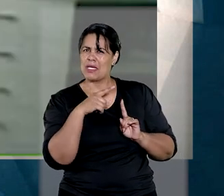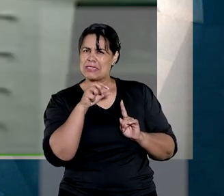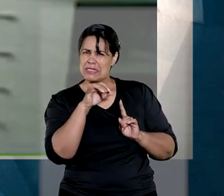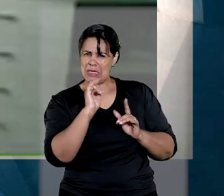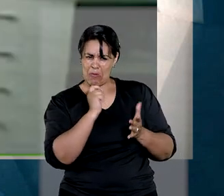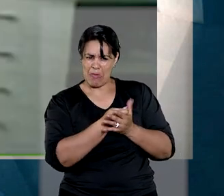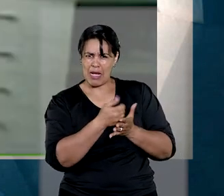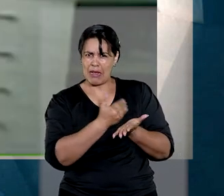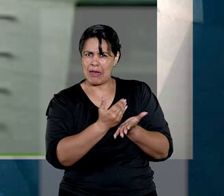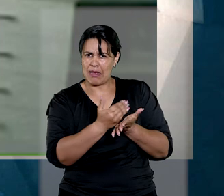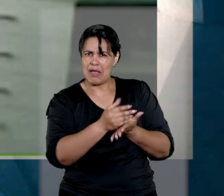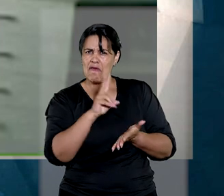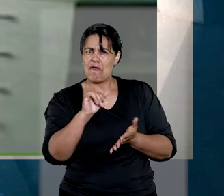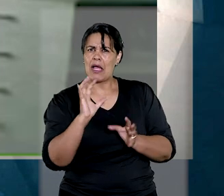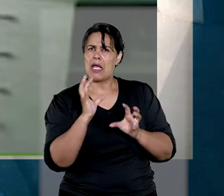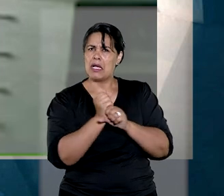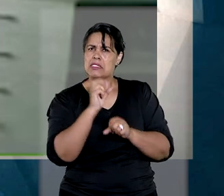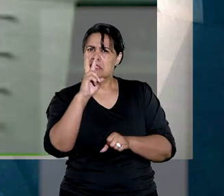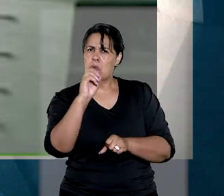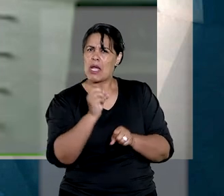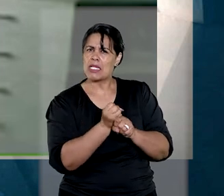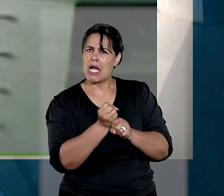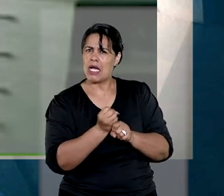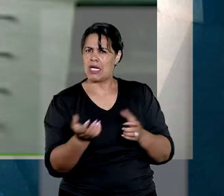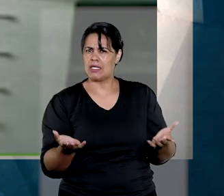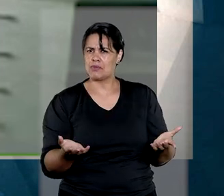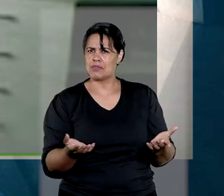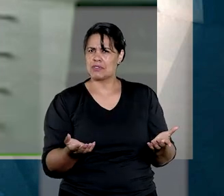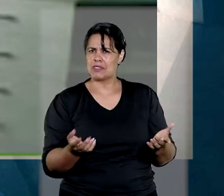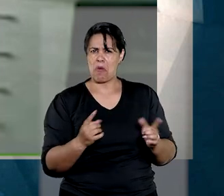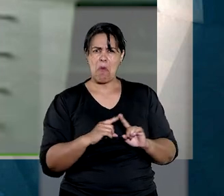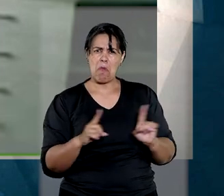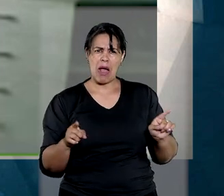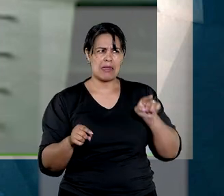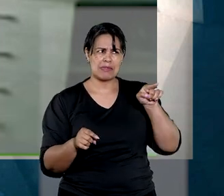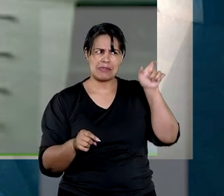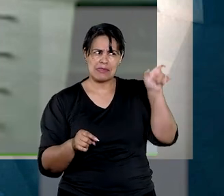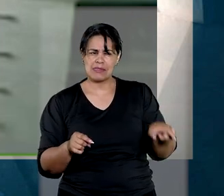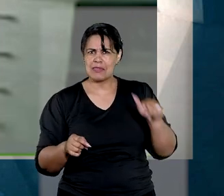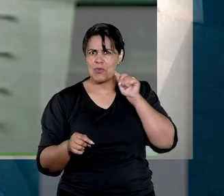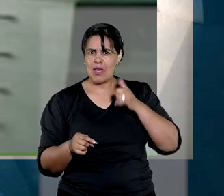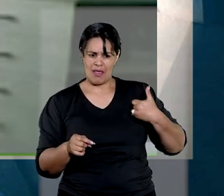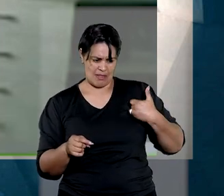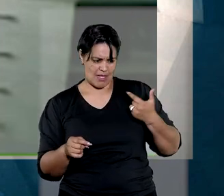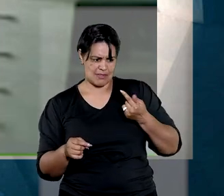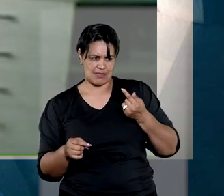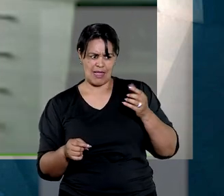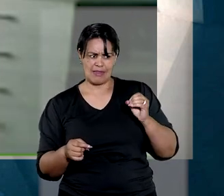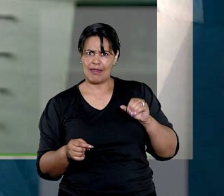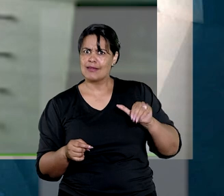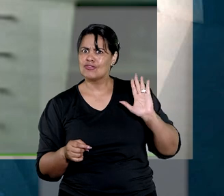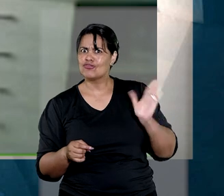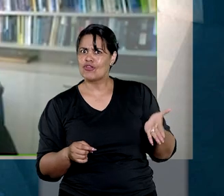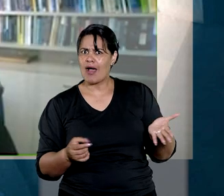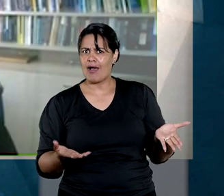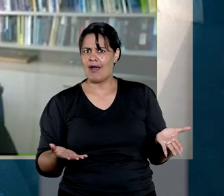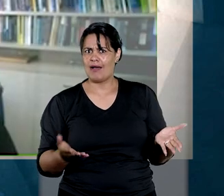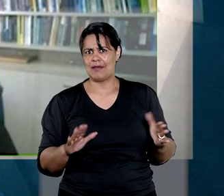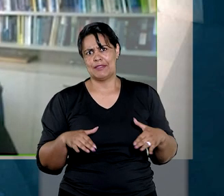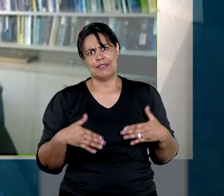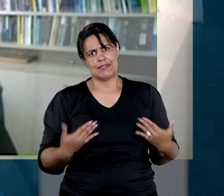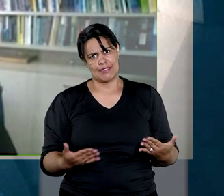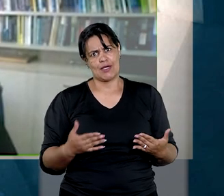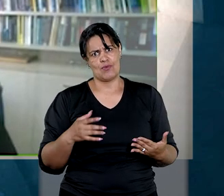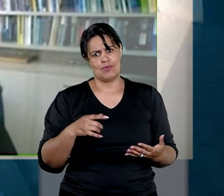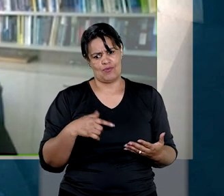necessários 50 anos para a quitação total da dívida, e também porque a devedora tem 71 anos de idade, sendo